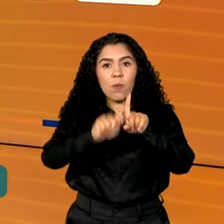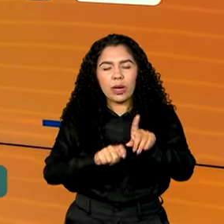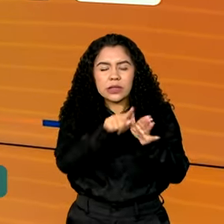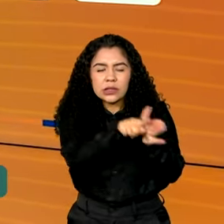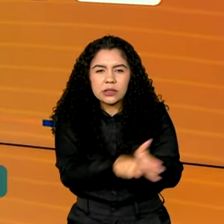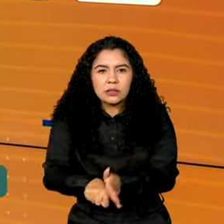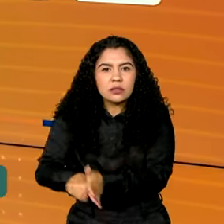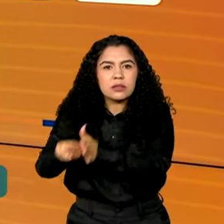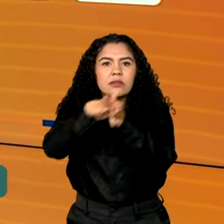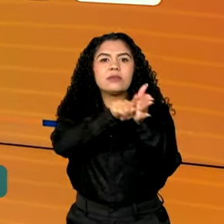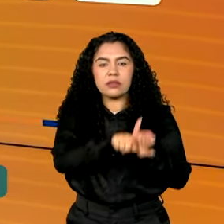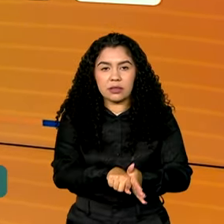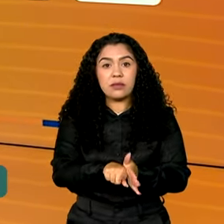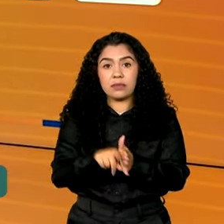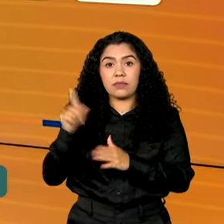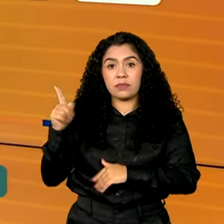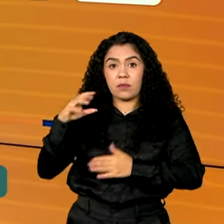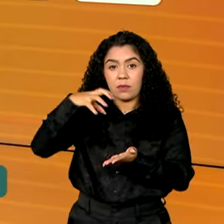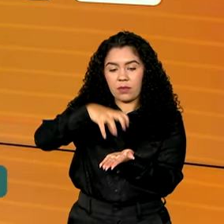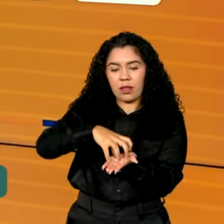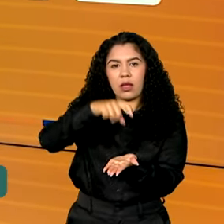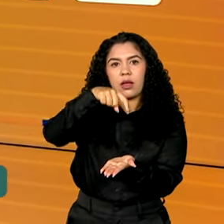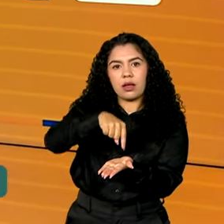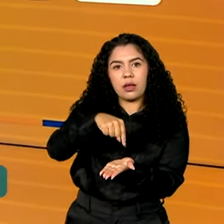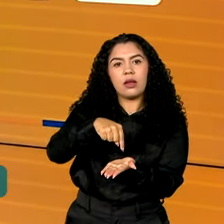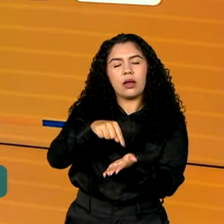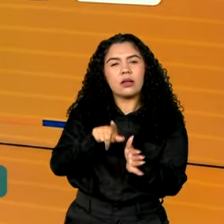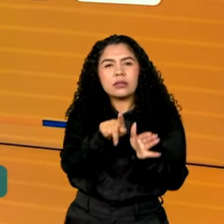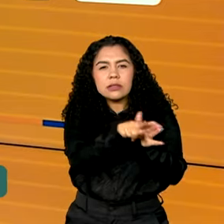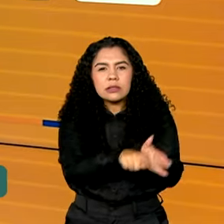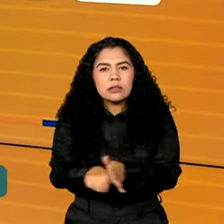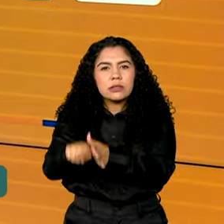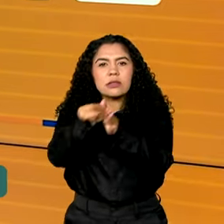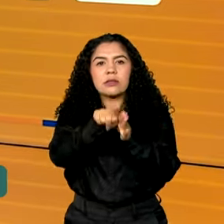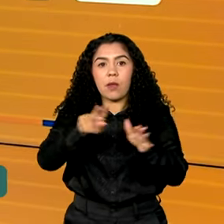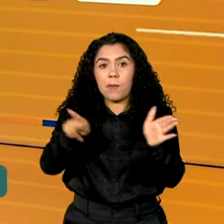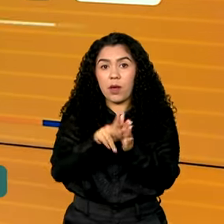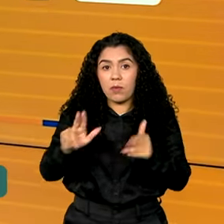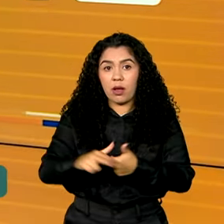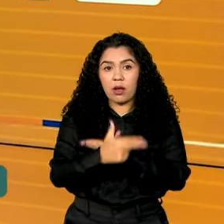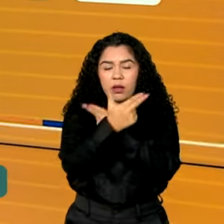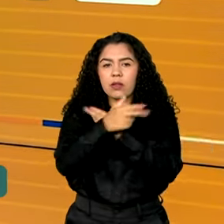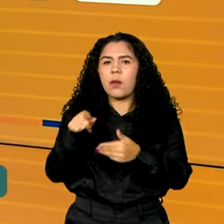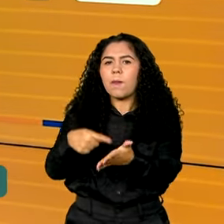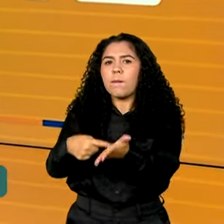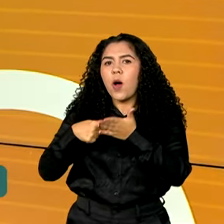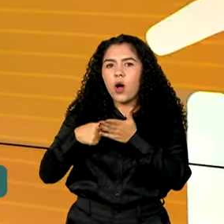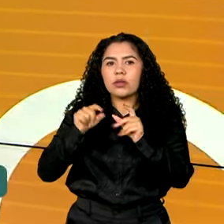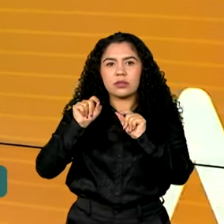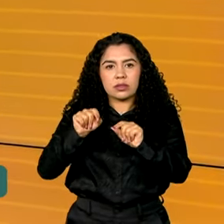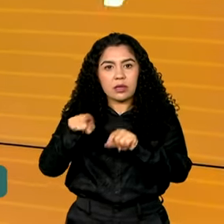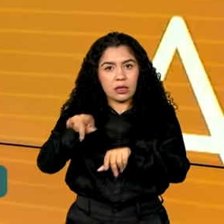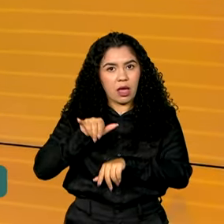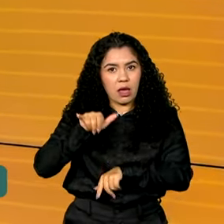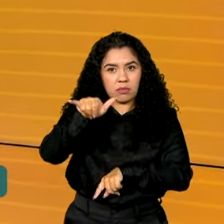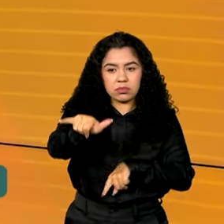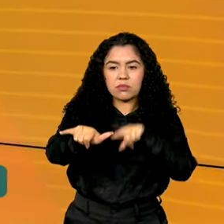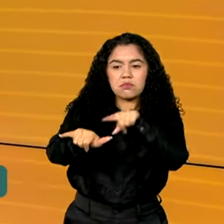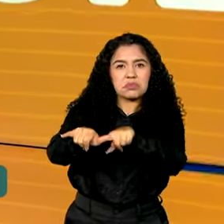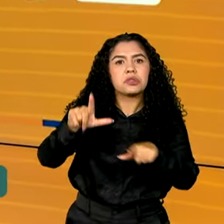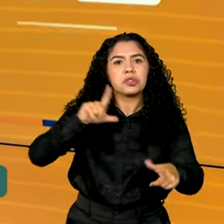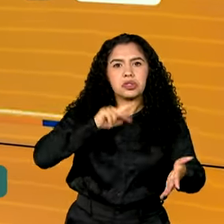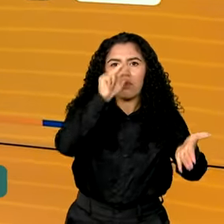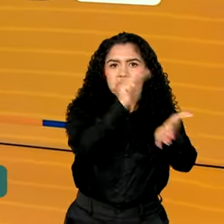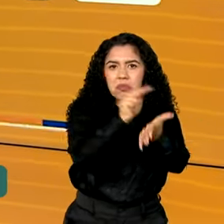CENIPA, o Centro de Investigação e Prevenção de Acidentes Aeronáuticos, apontam que a aeronave possuía todas as licenças, assim